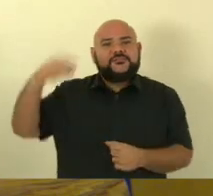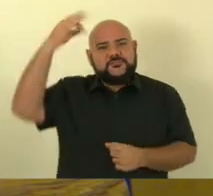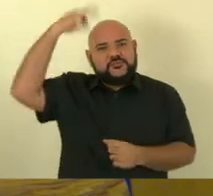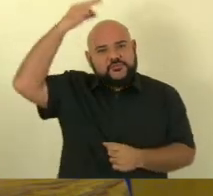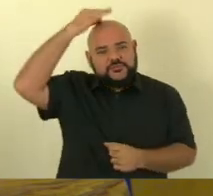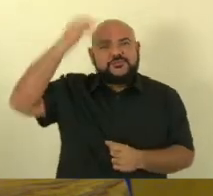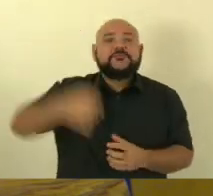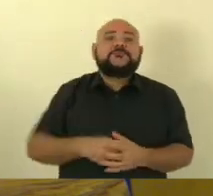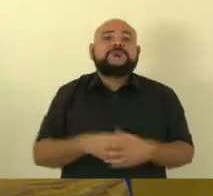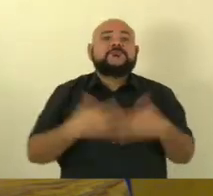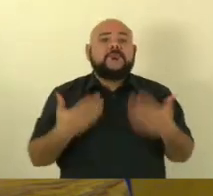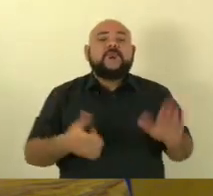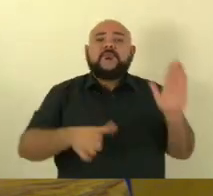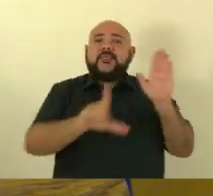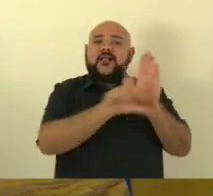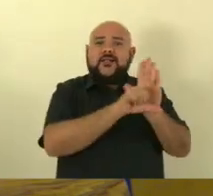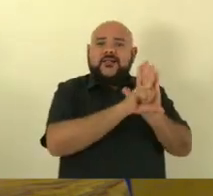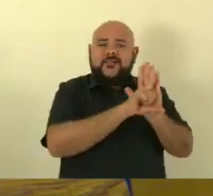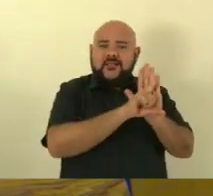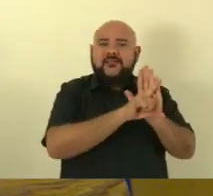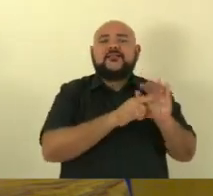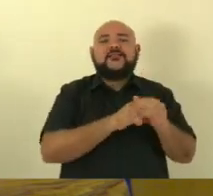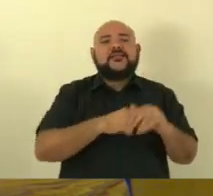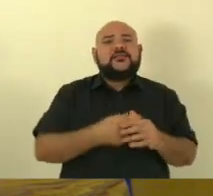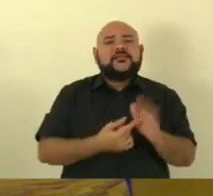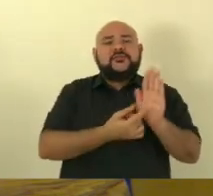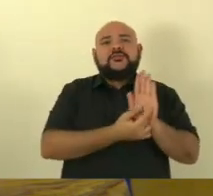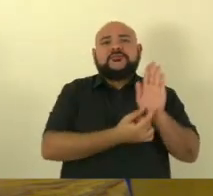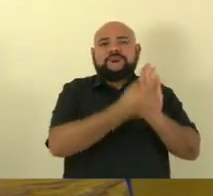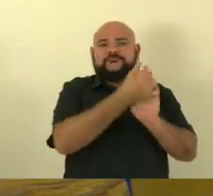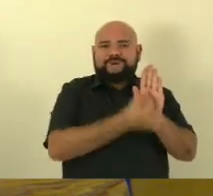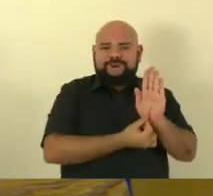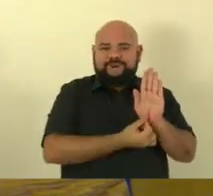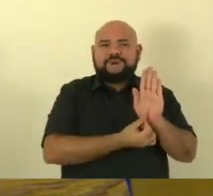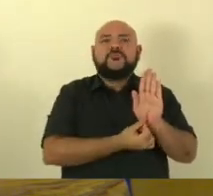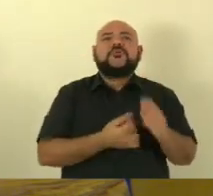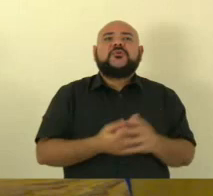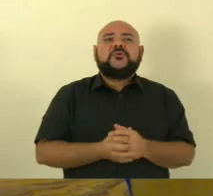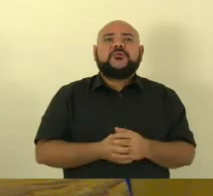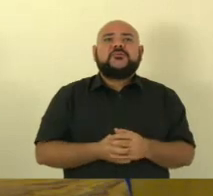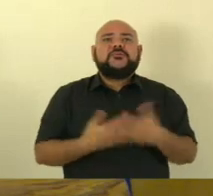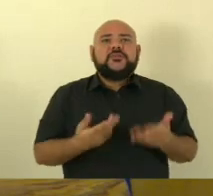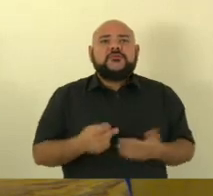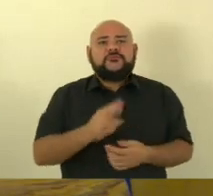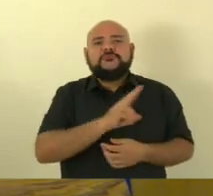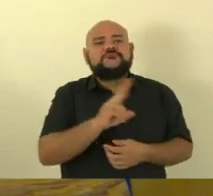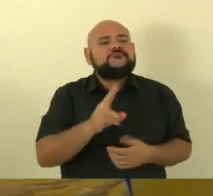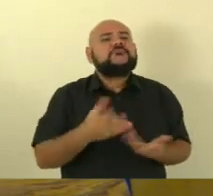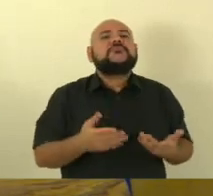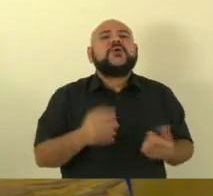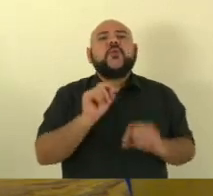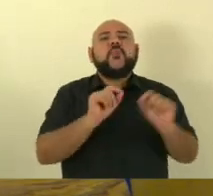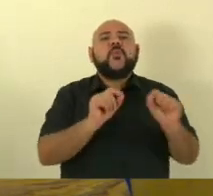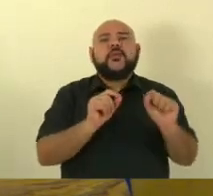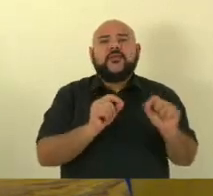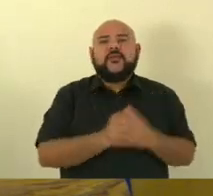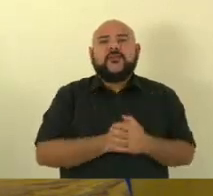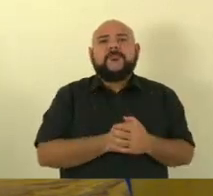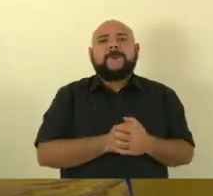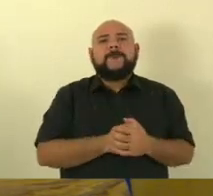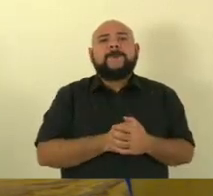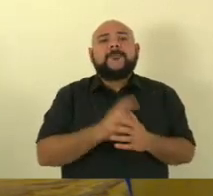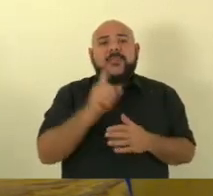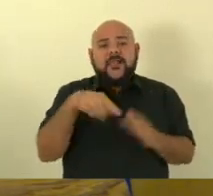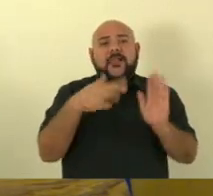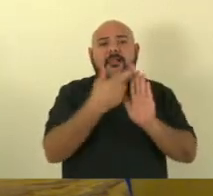diretrizes orçamentárias ela estabelece como o nome diz as diretivas a direção